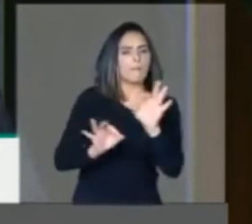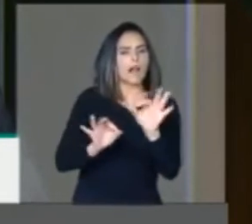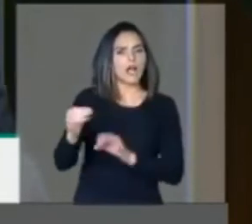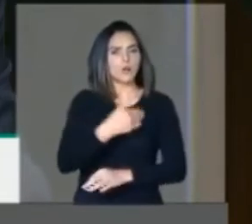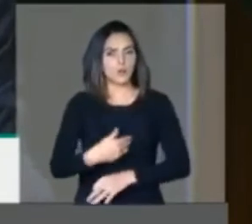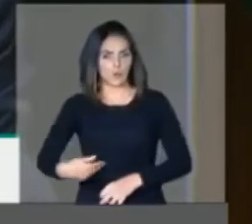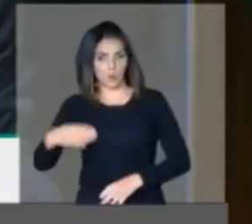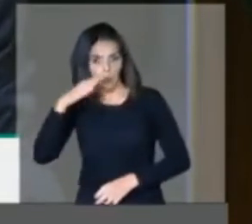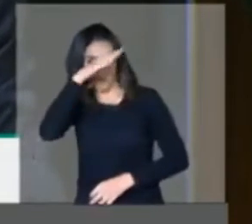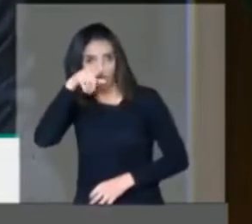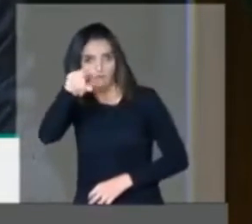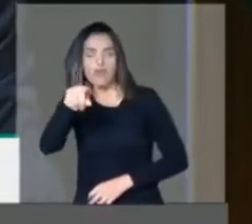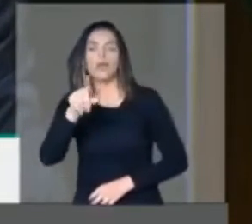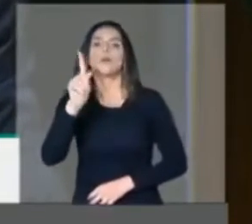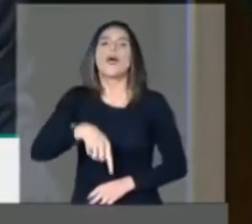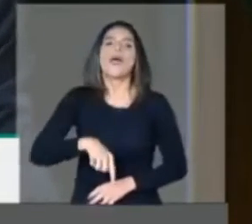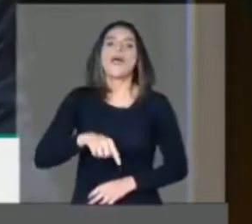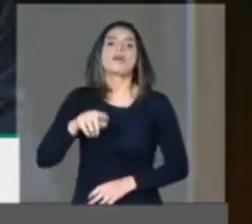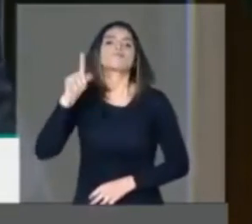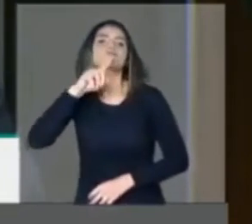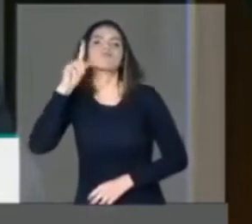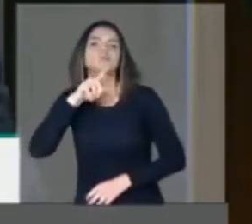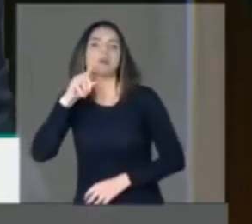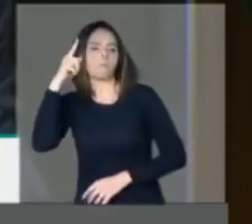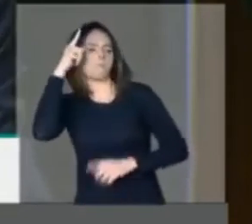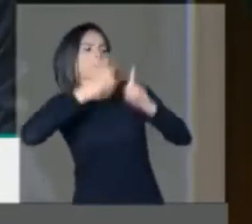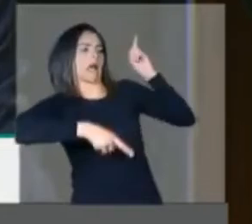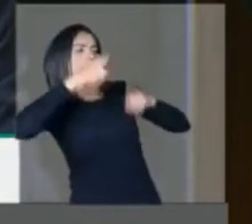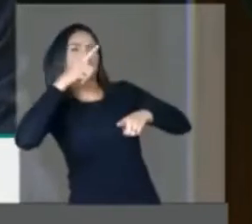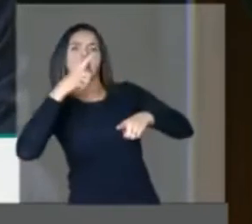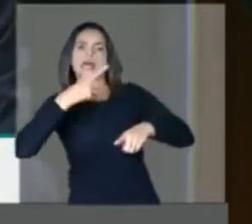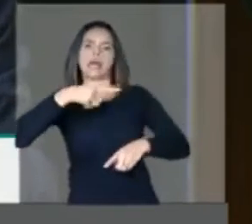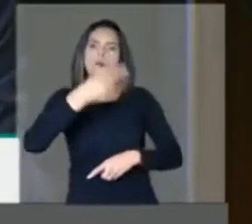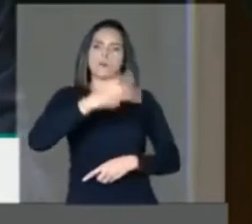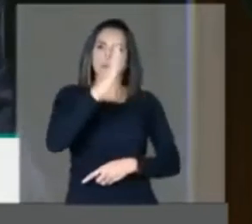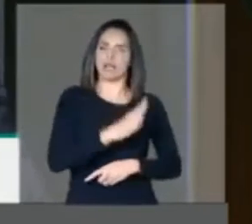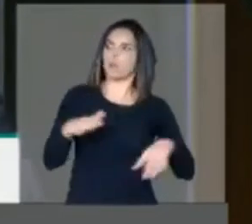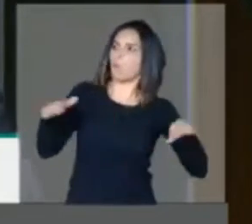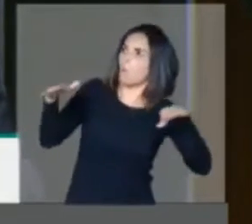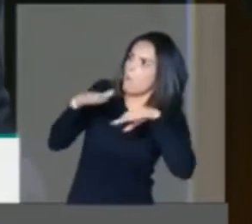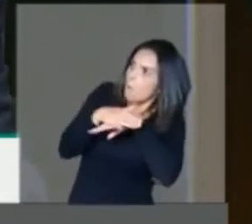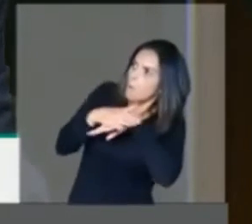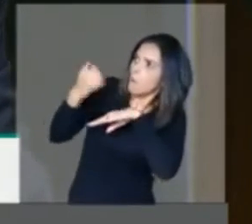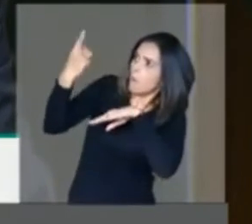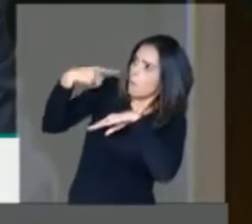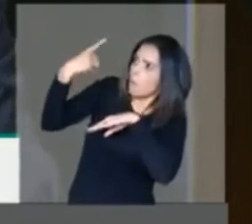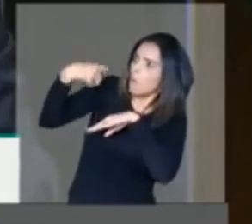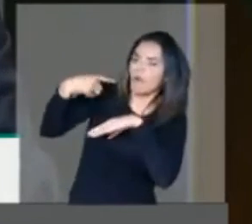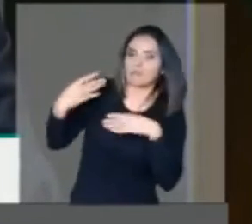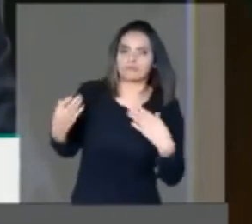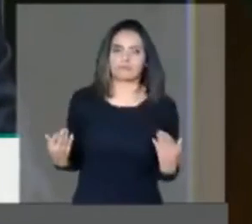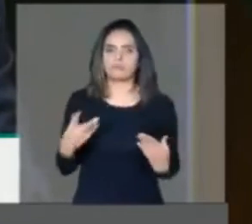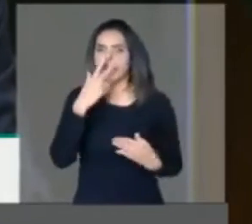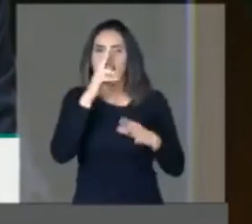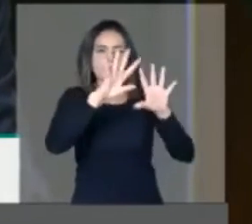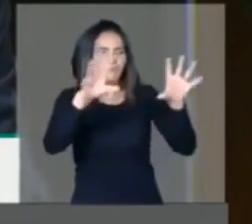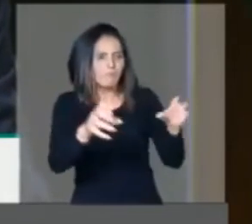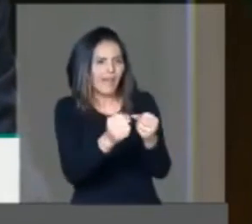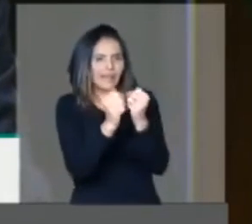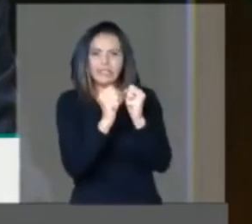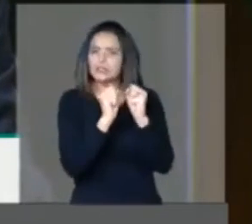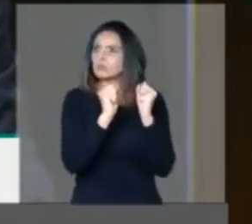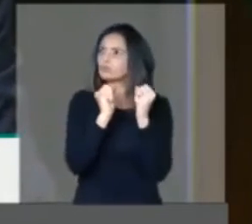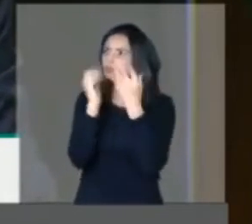submissão aos Estados Unidos, está o entreguismo puro e simples, que é isso que esse presidente da República